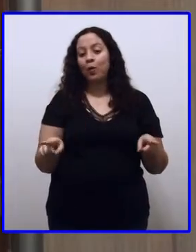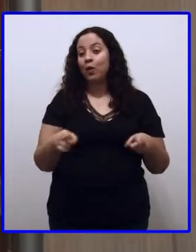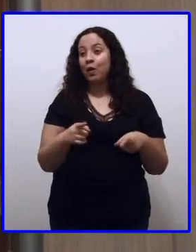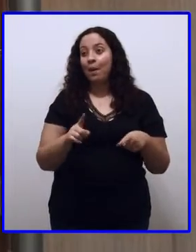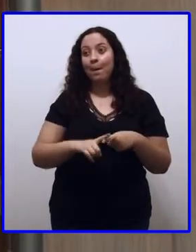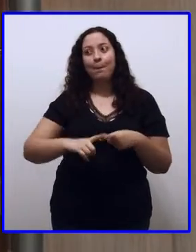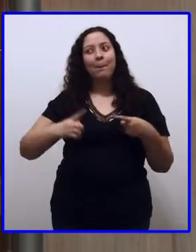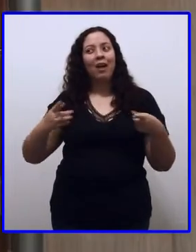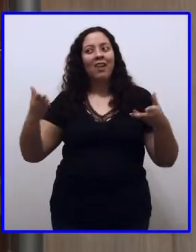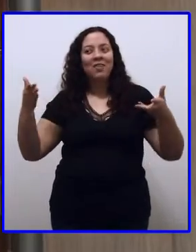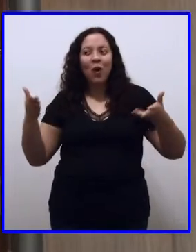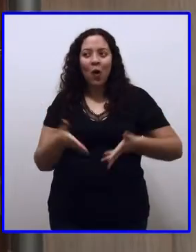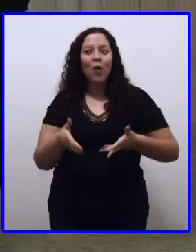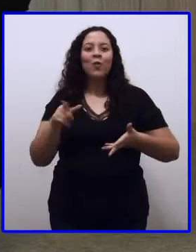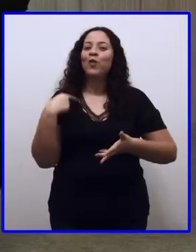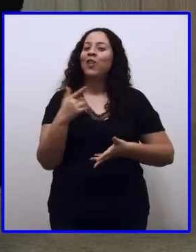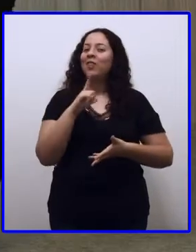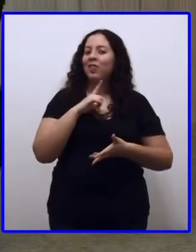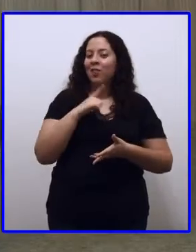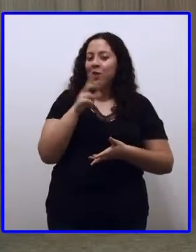trouxe a nossa cantora.